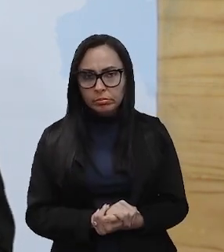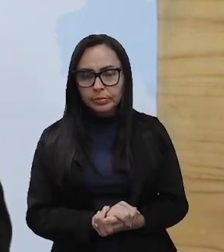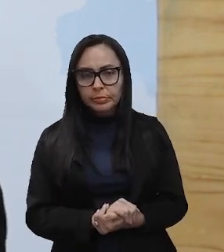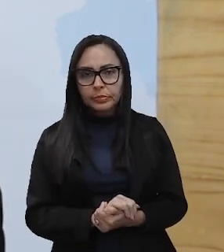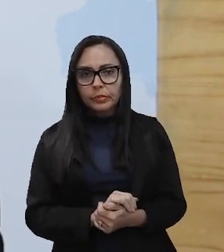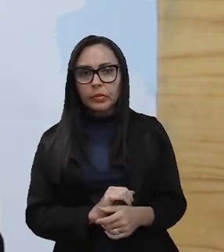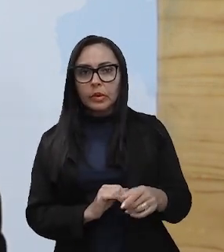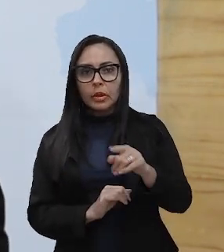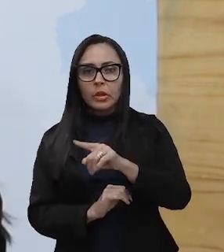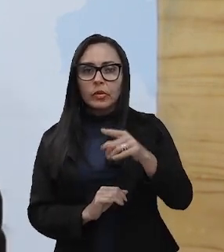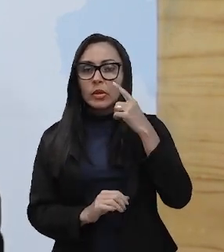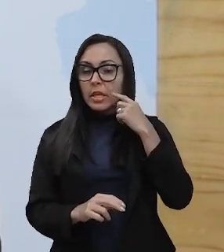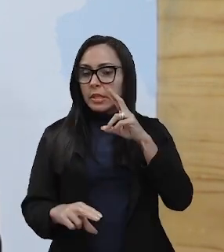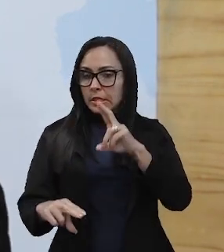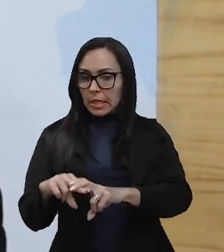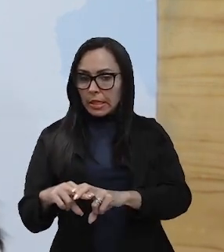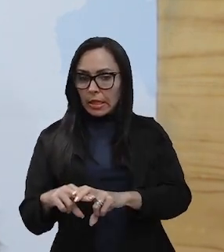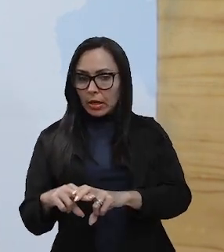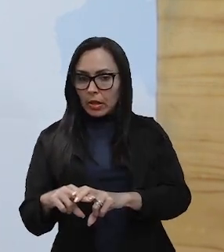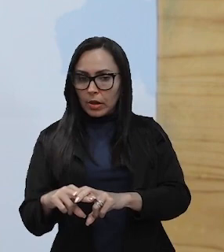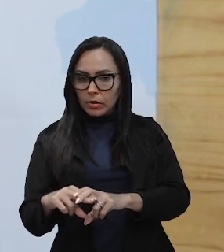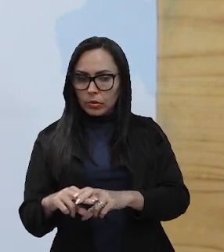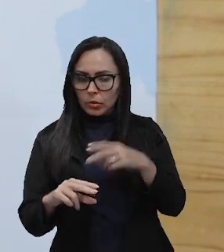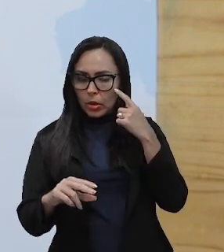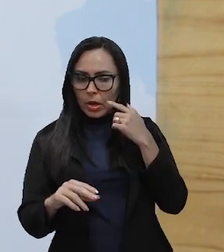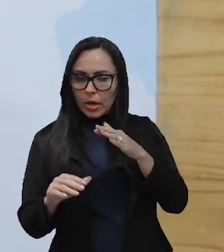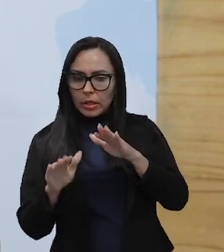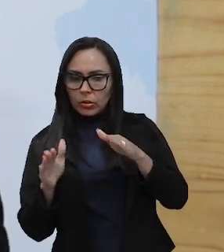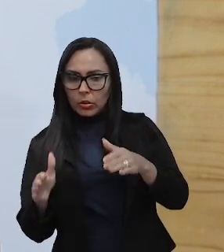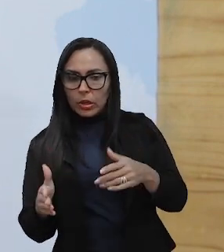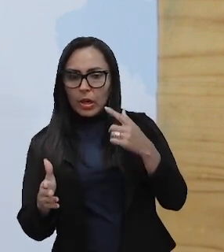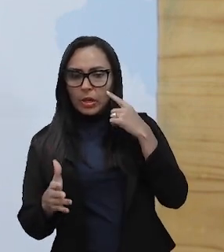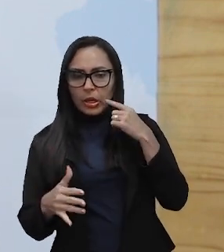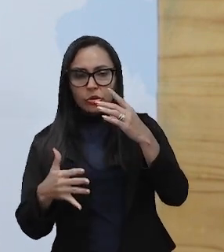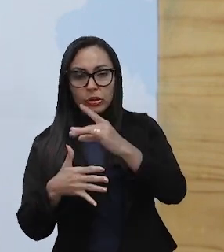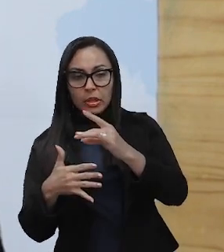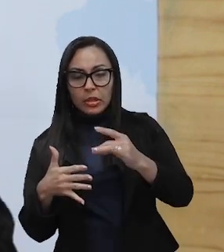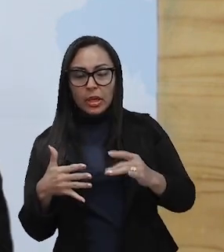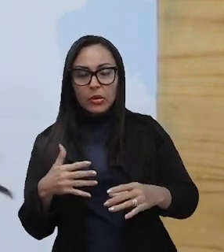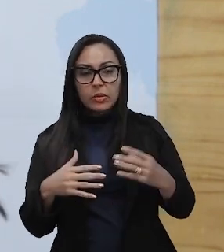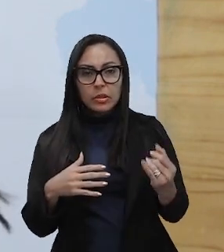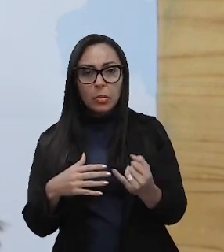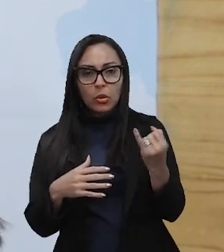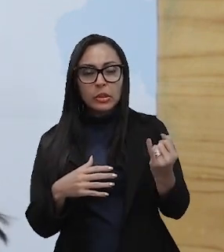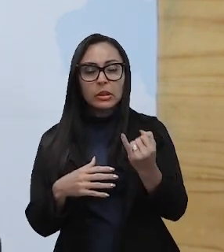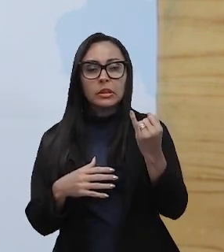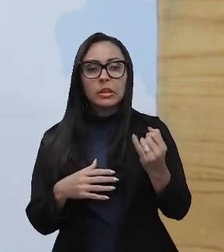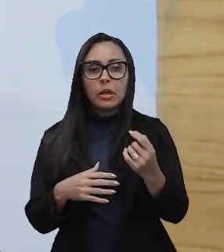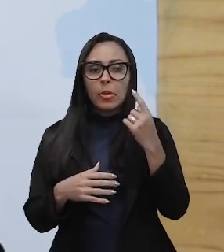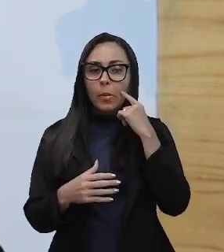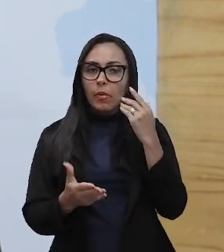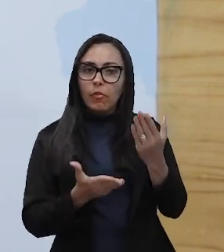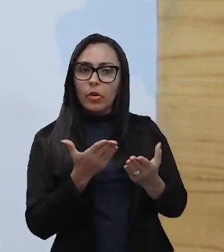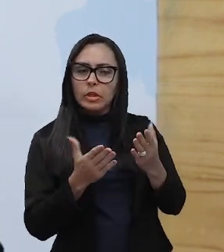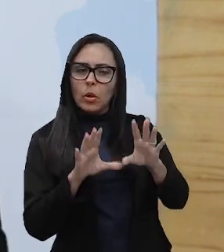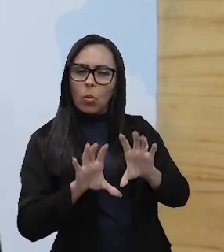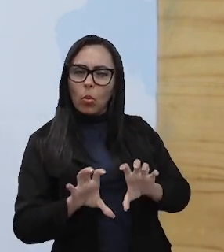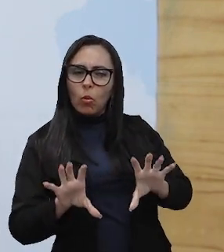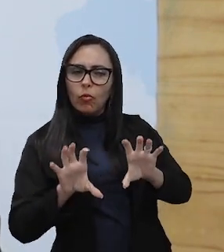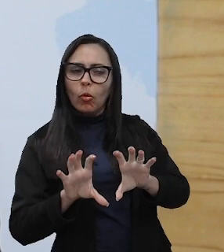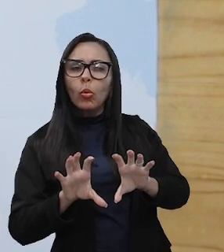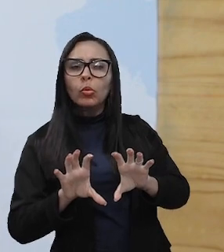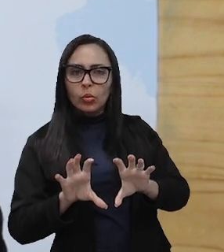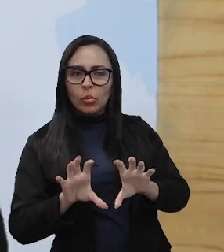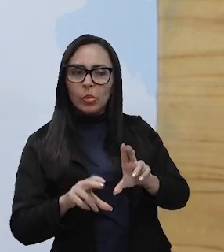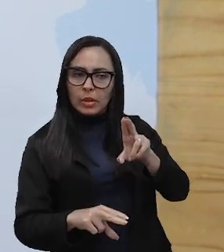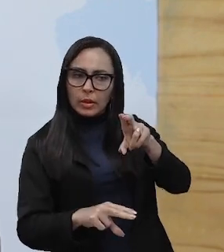se você senta numa cadeira que não atende aos critérios necessários para fornecer o conforto para o